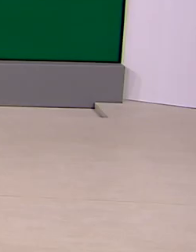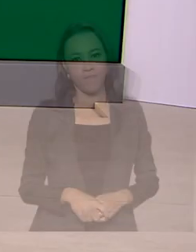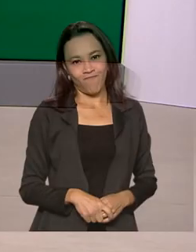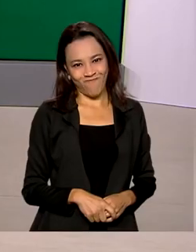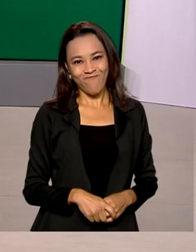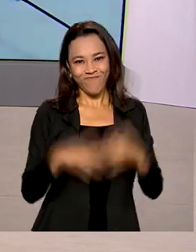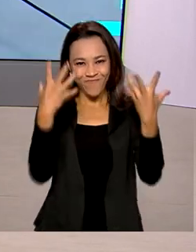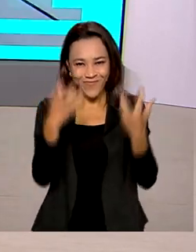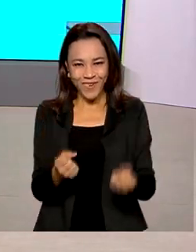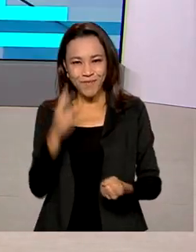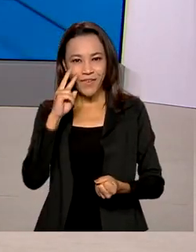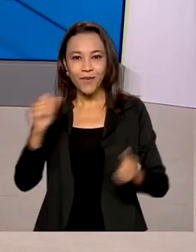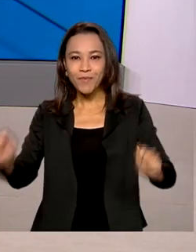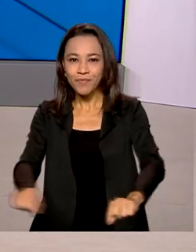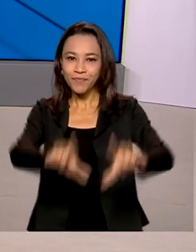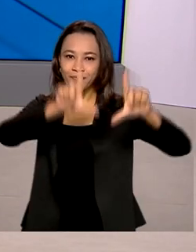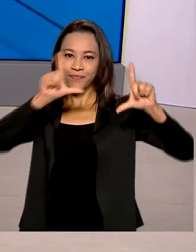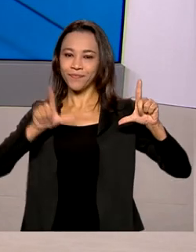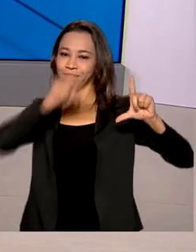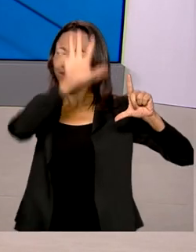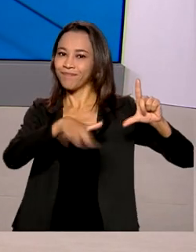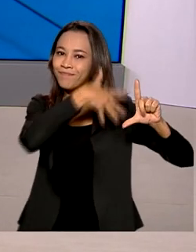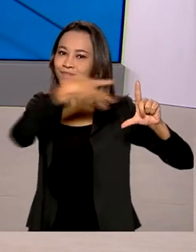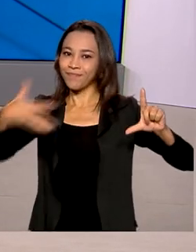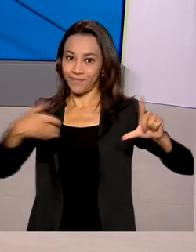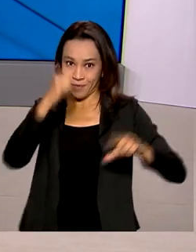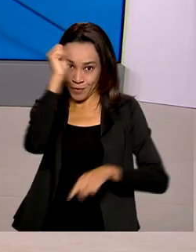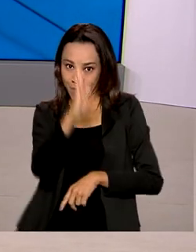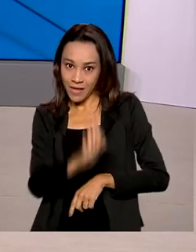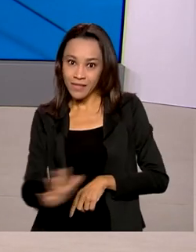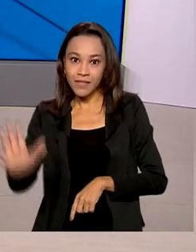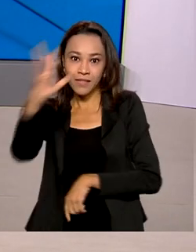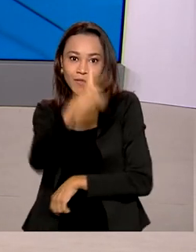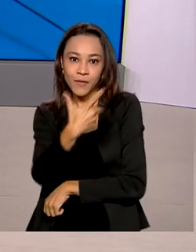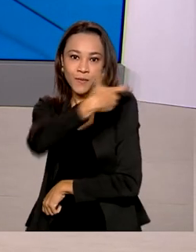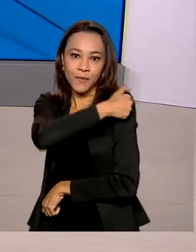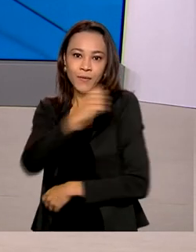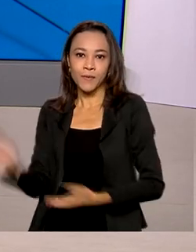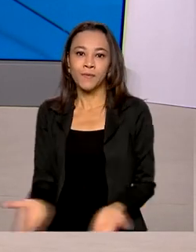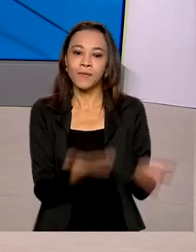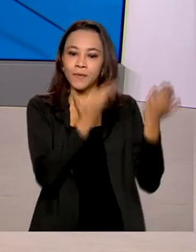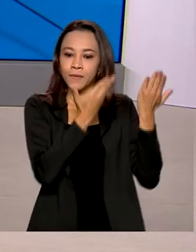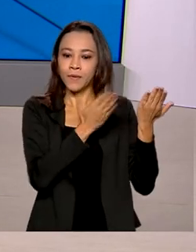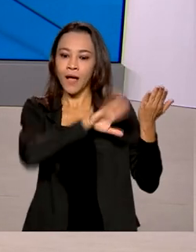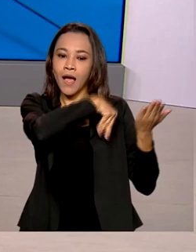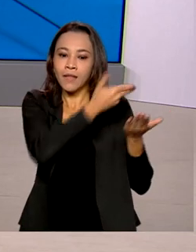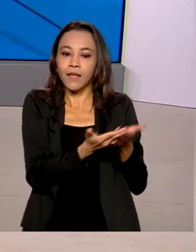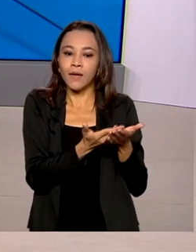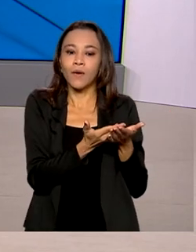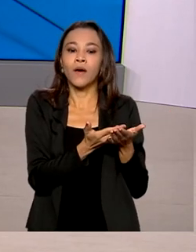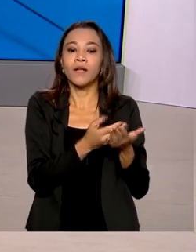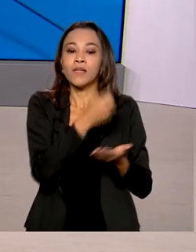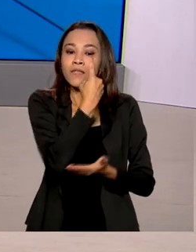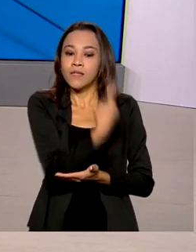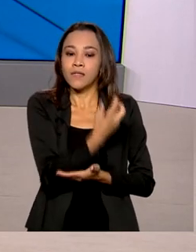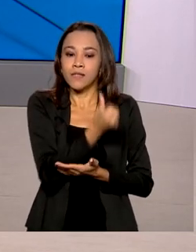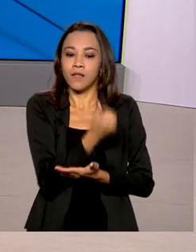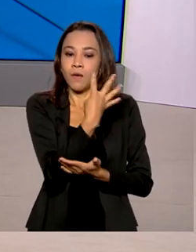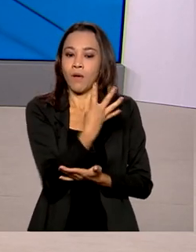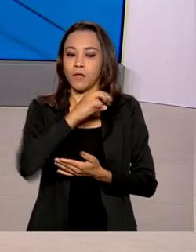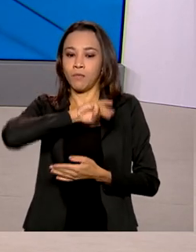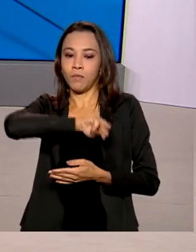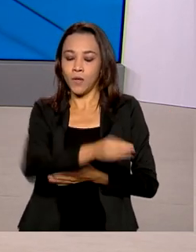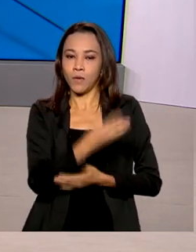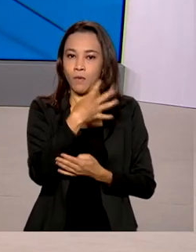Vamos ver como estão os números da vacinação pelo país, vamos lá, até agora o Ministério da Saúde já distribuiu 164 milhões